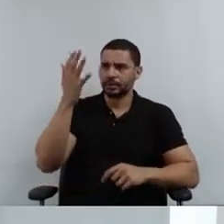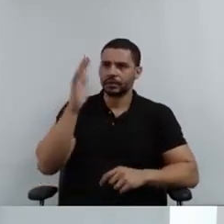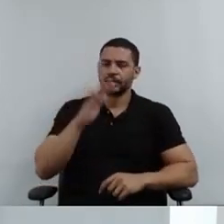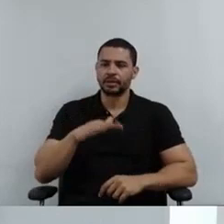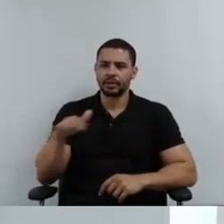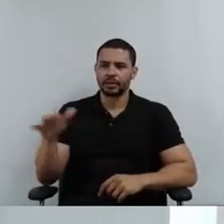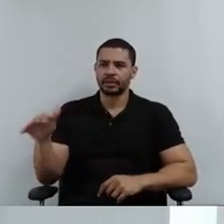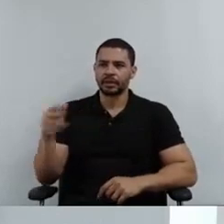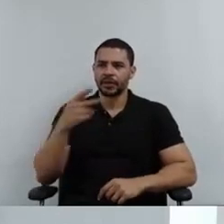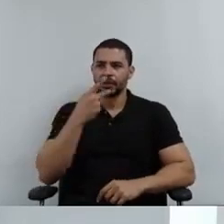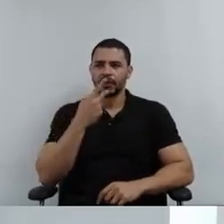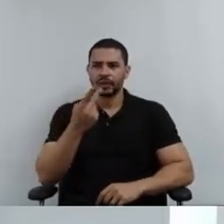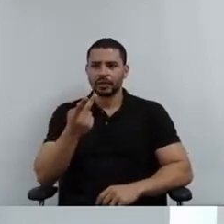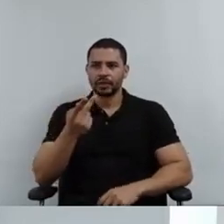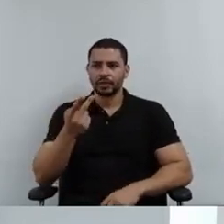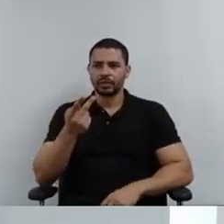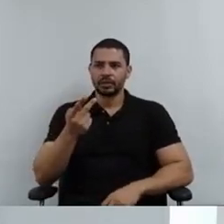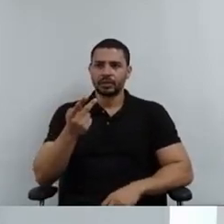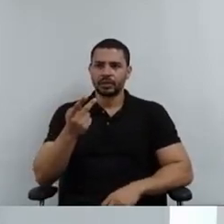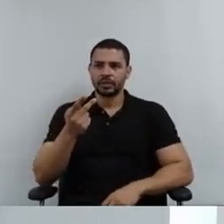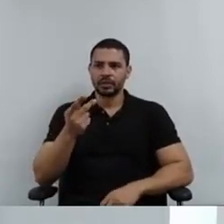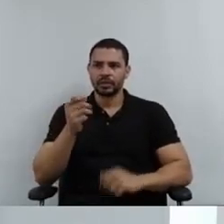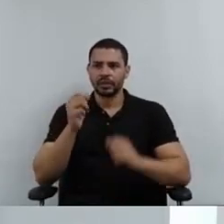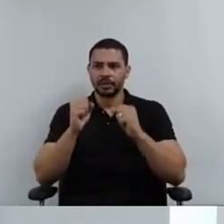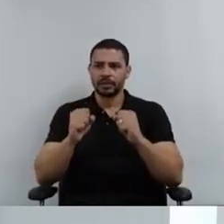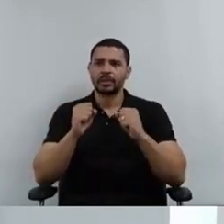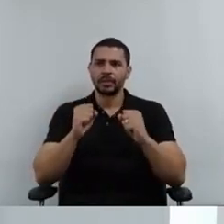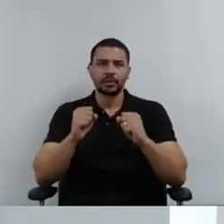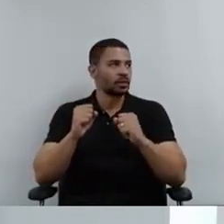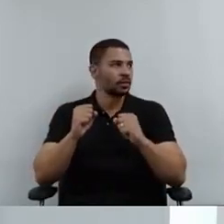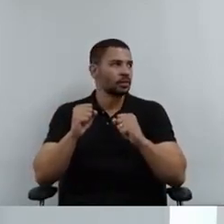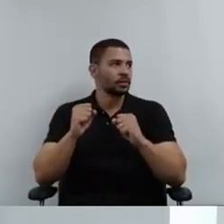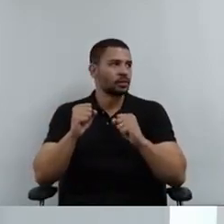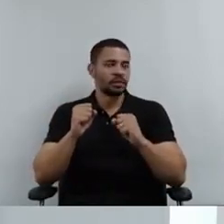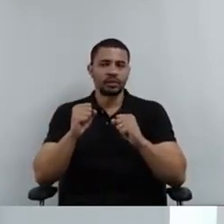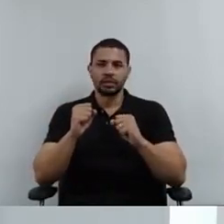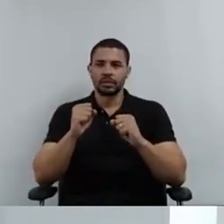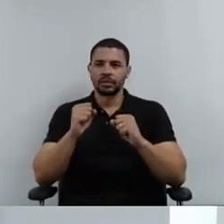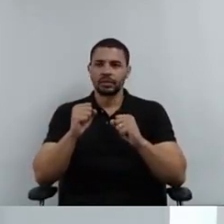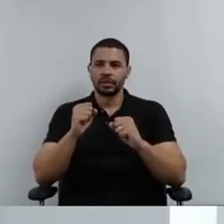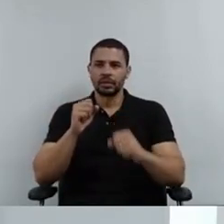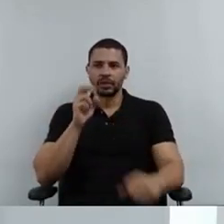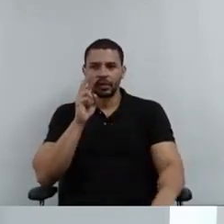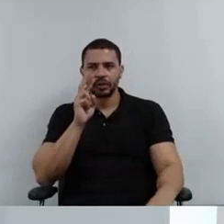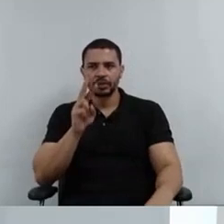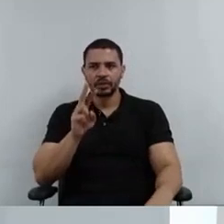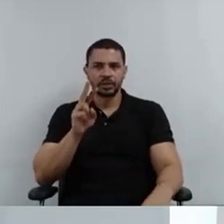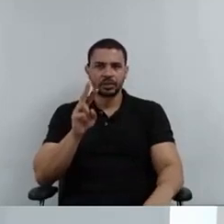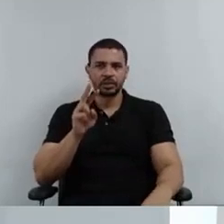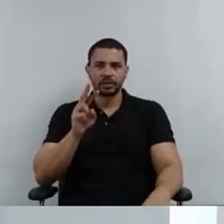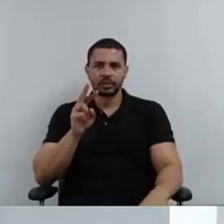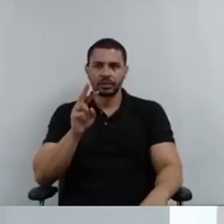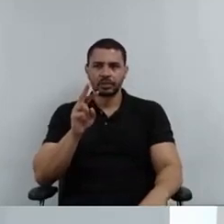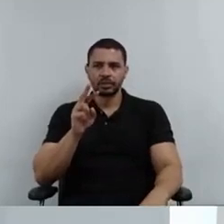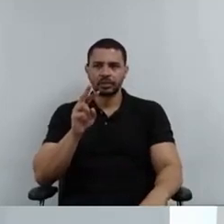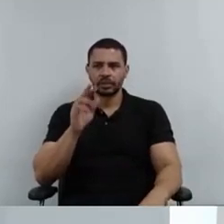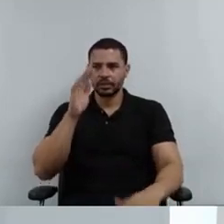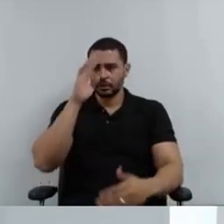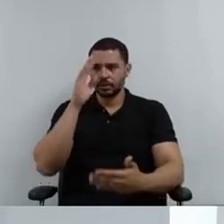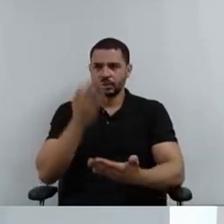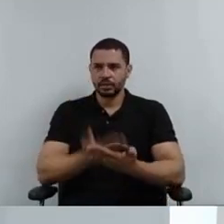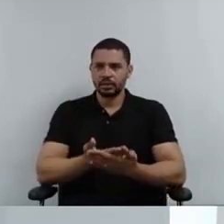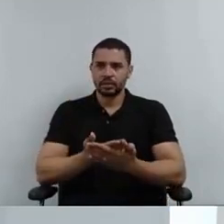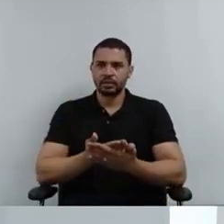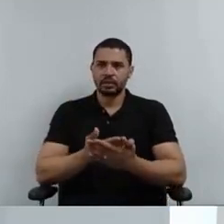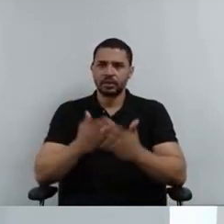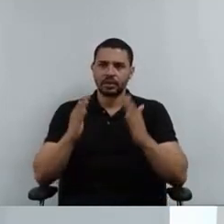o que for, você pode ter sêmen na fralda, que ninguém acredita na criança, na vítima. Então, essa casa é uma casa